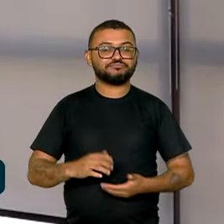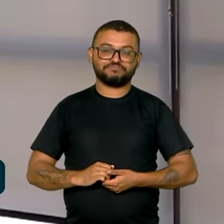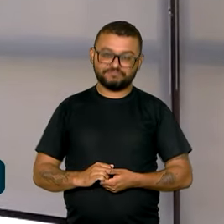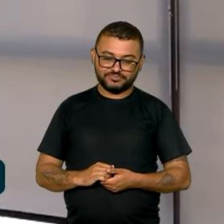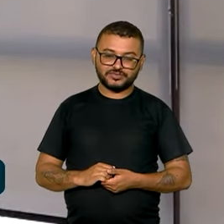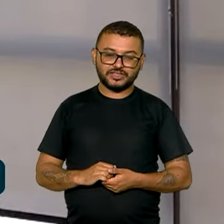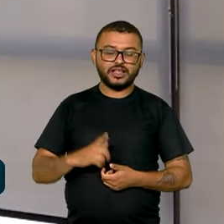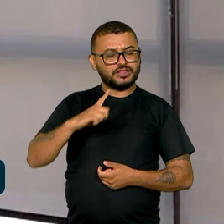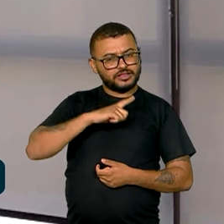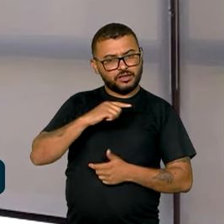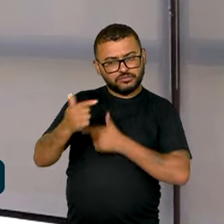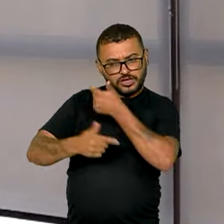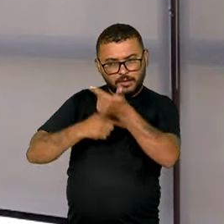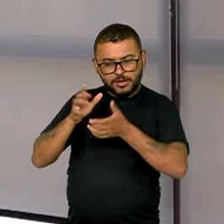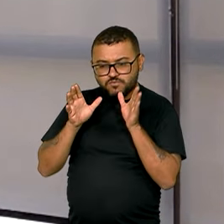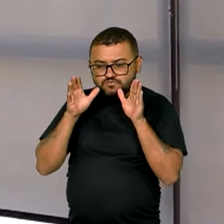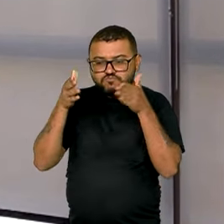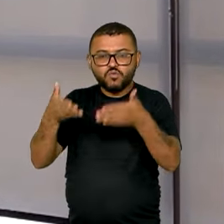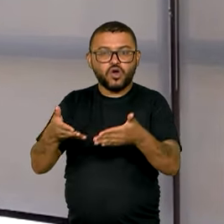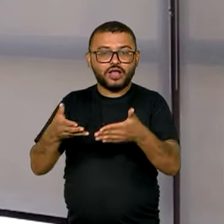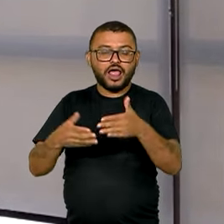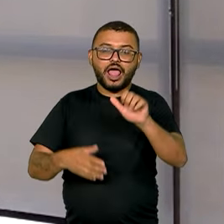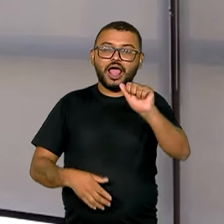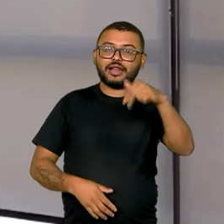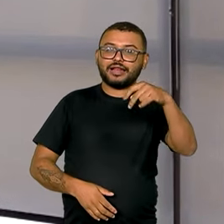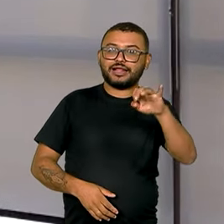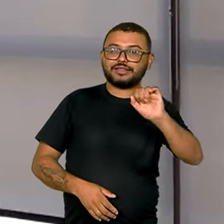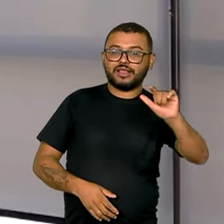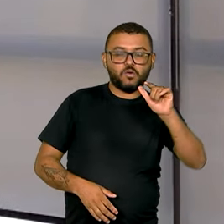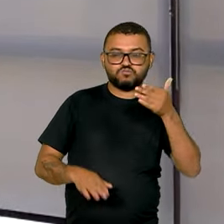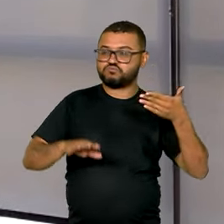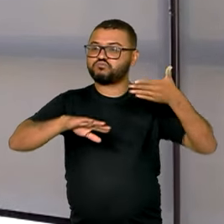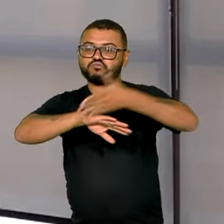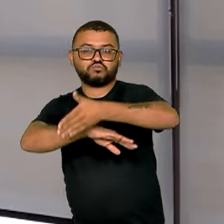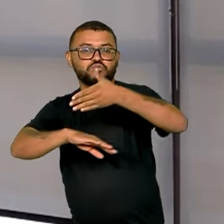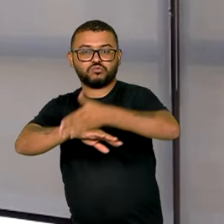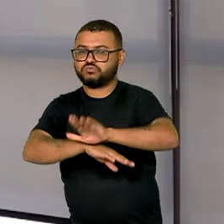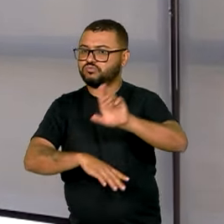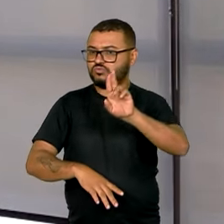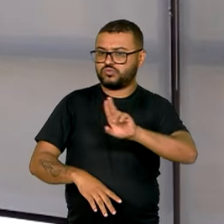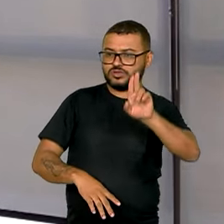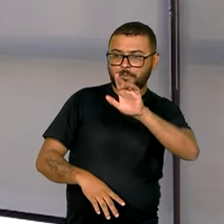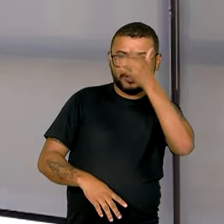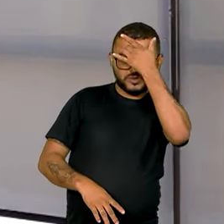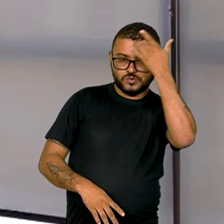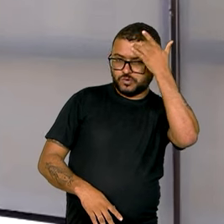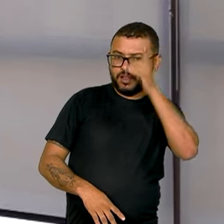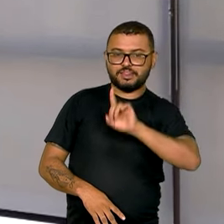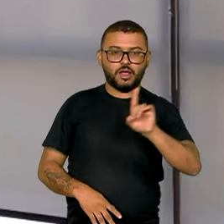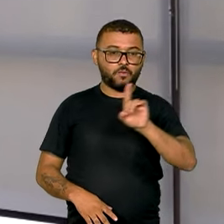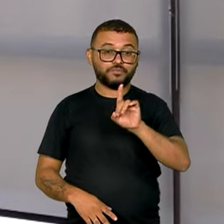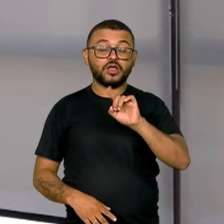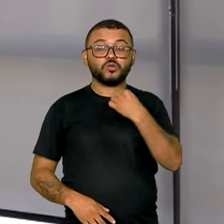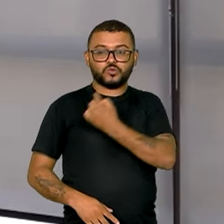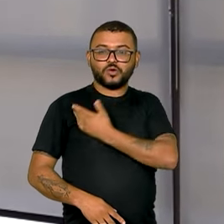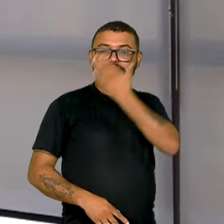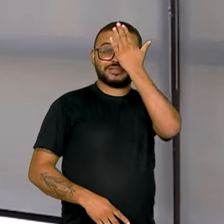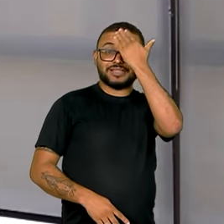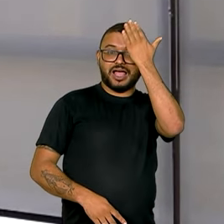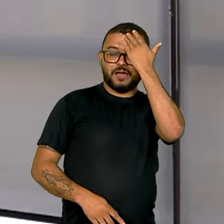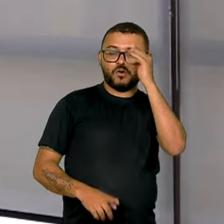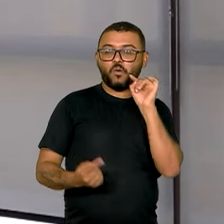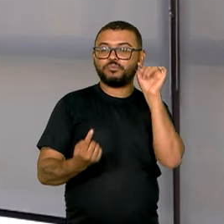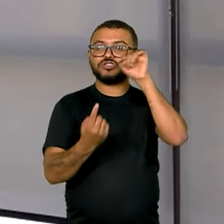atuação eficiente, centralizada. A Anatel não vai a campo, atrás de cada um dos usuários. Mas tem o